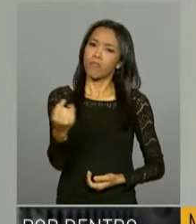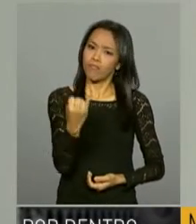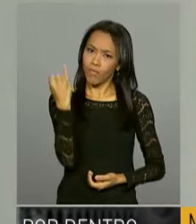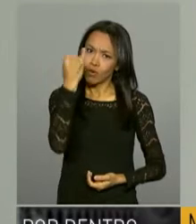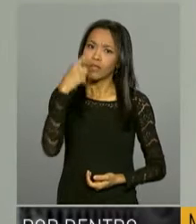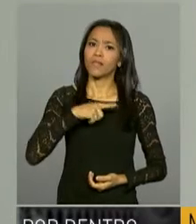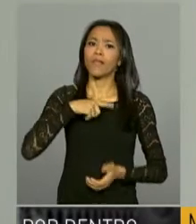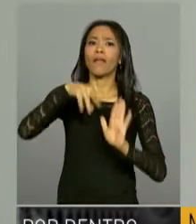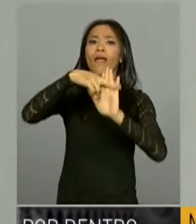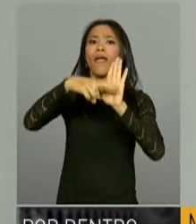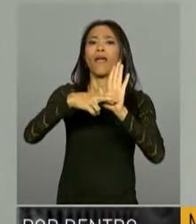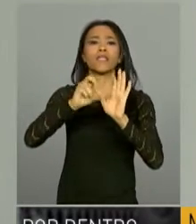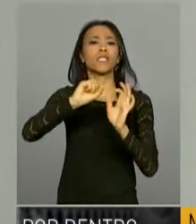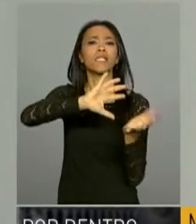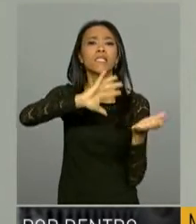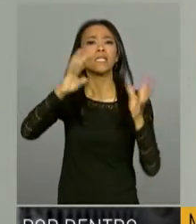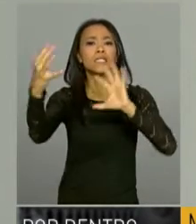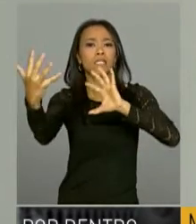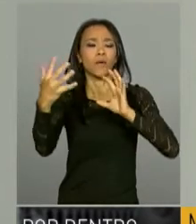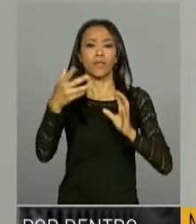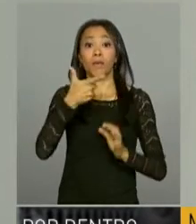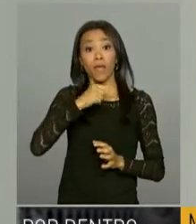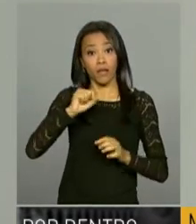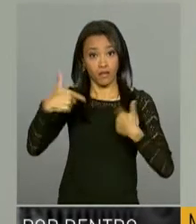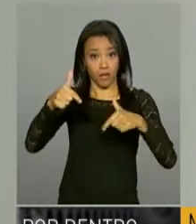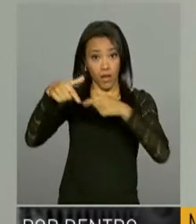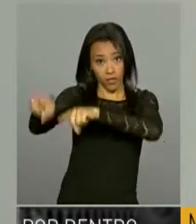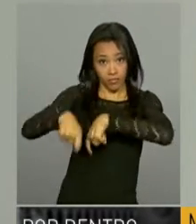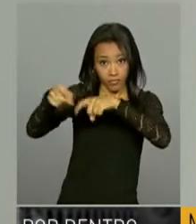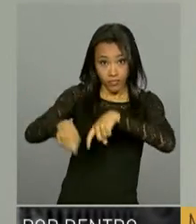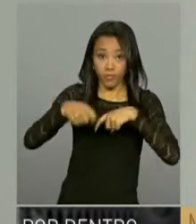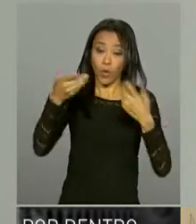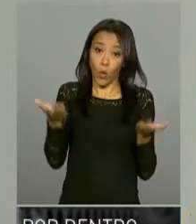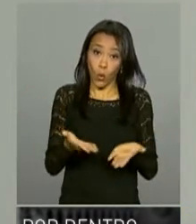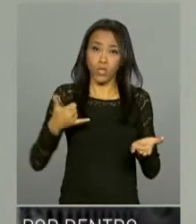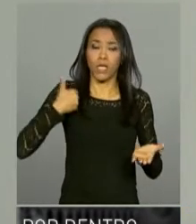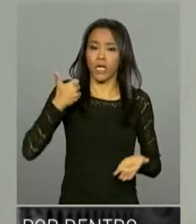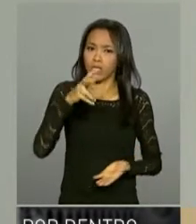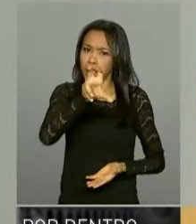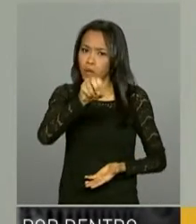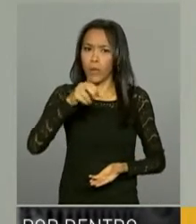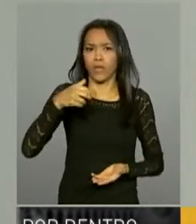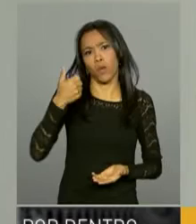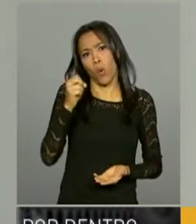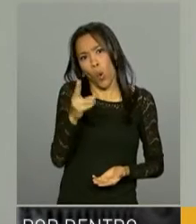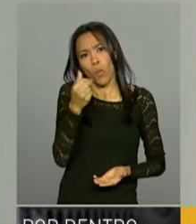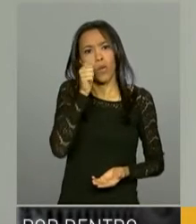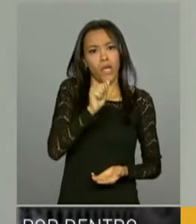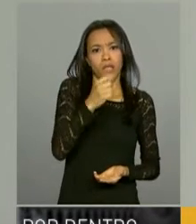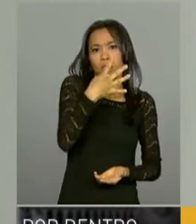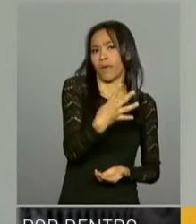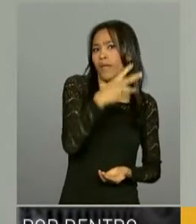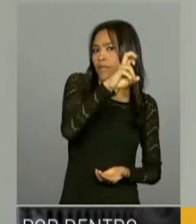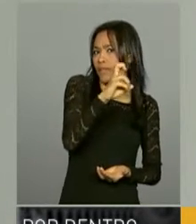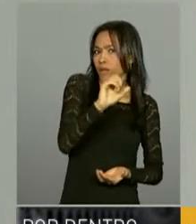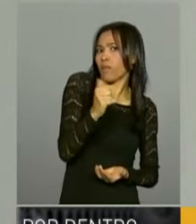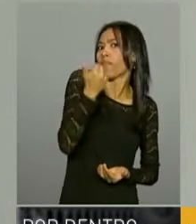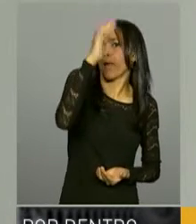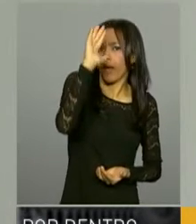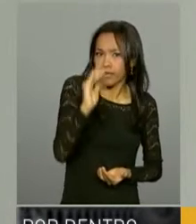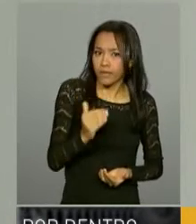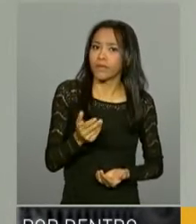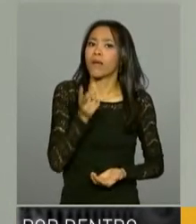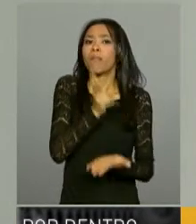regras de transição. Então, para os trabalhadores rurais, que hoje homens já têm 50 anos ou mais, ou mulheres 45 anos ou mais,